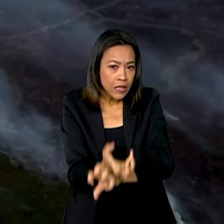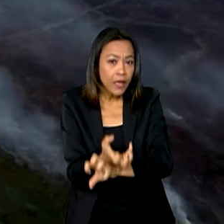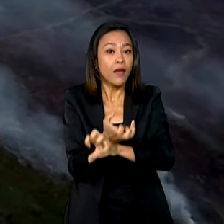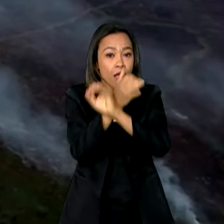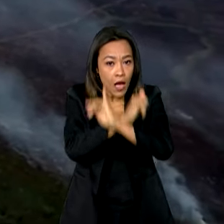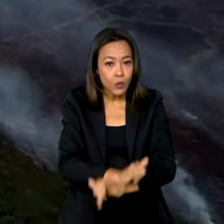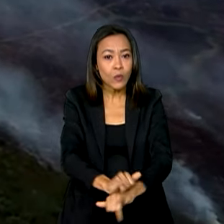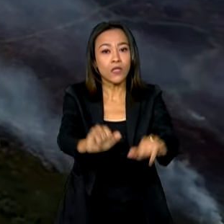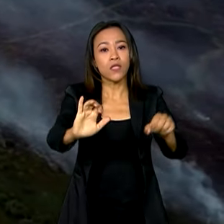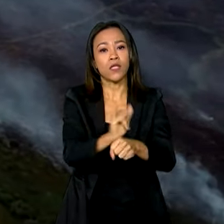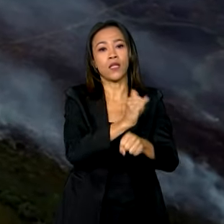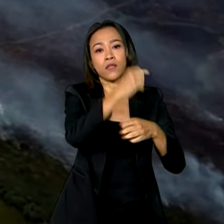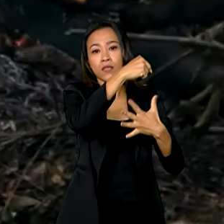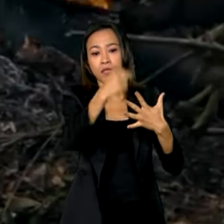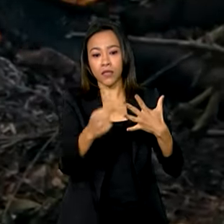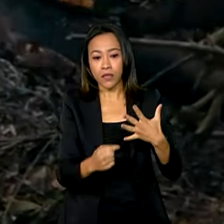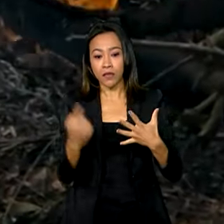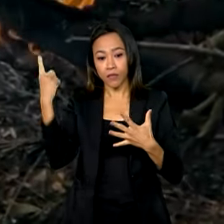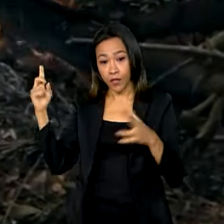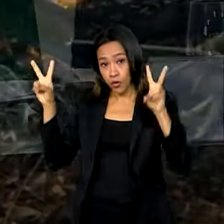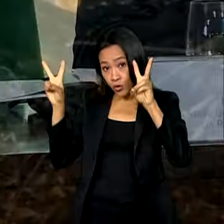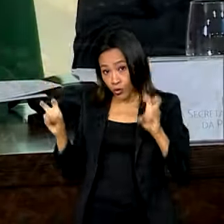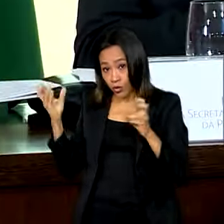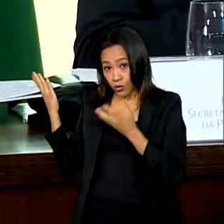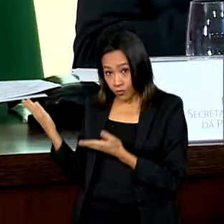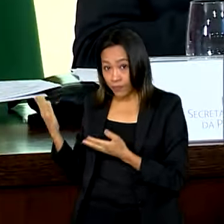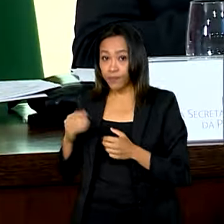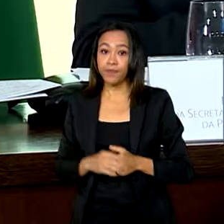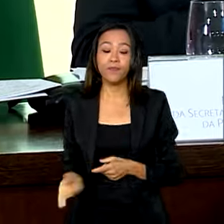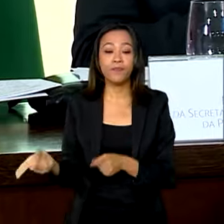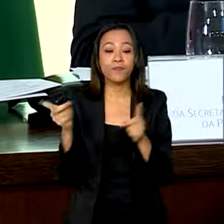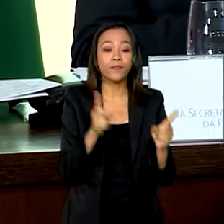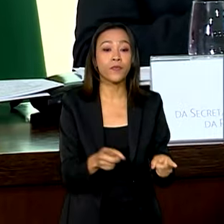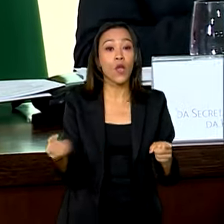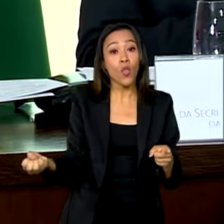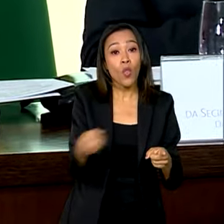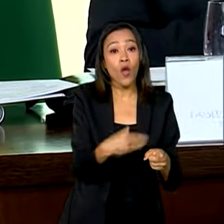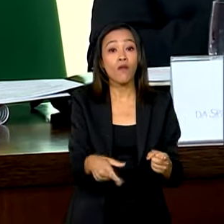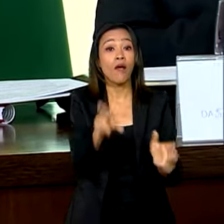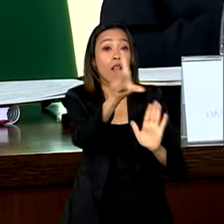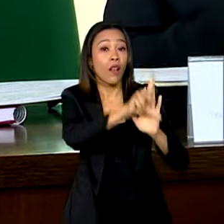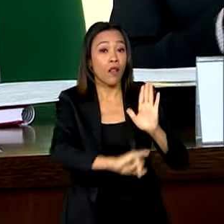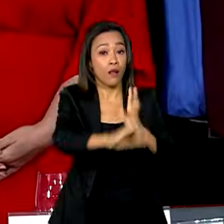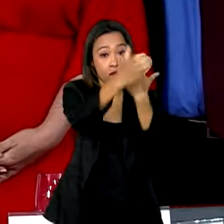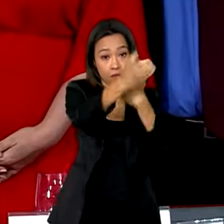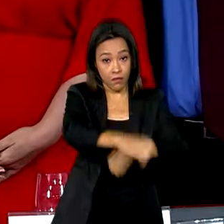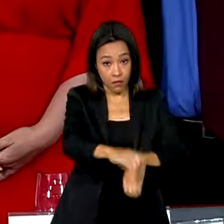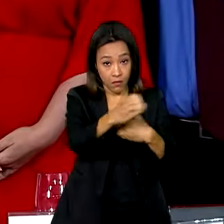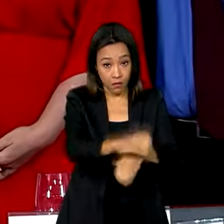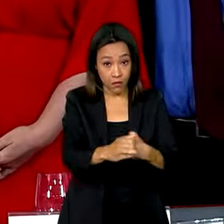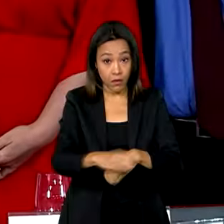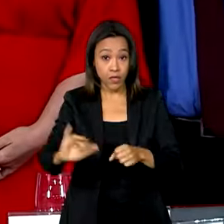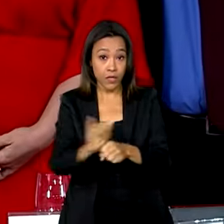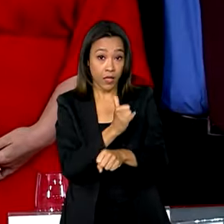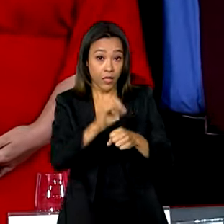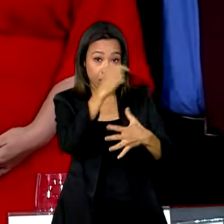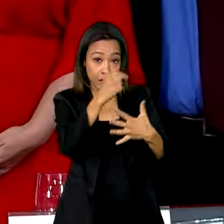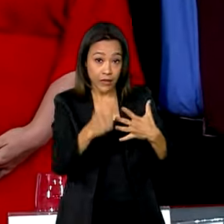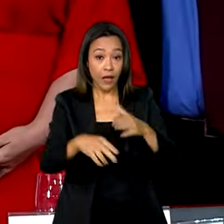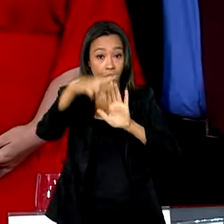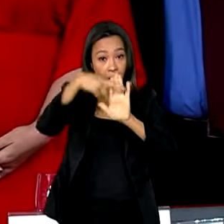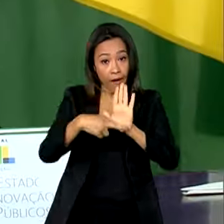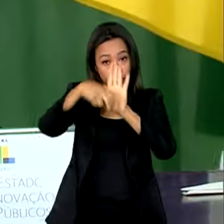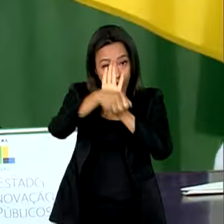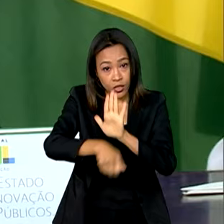ações de combate à estiagem na região. Sancionada a nova lei dos concursos públicos, medida traz regras gerais